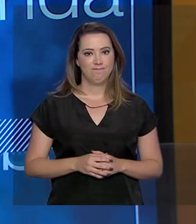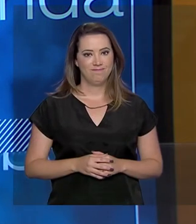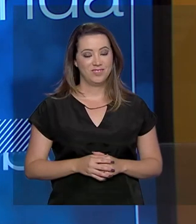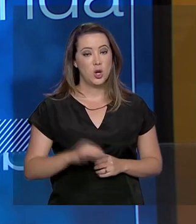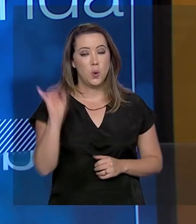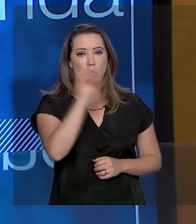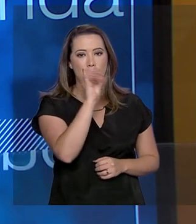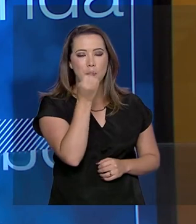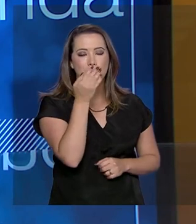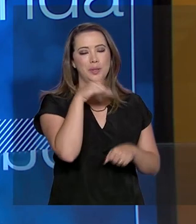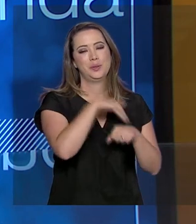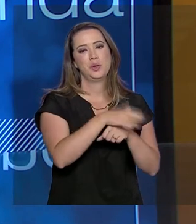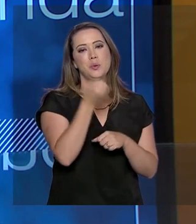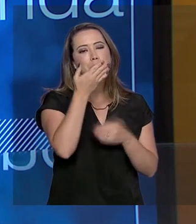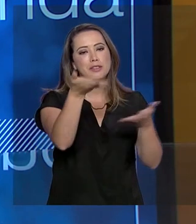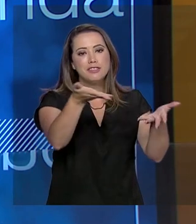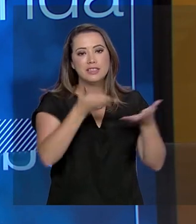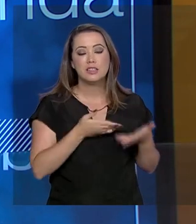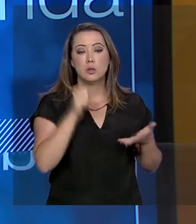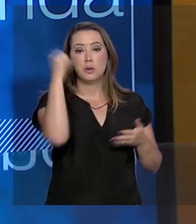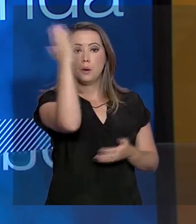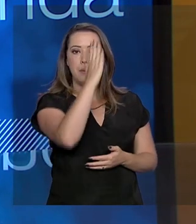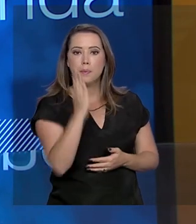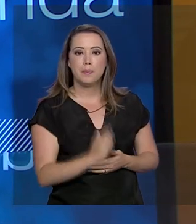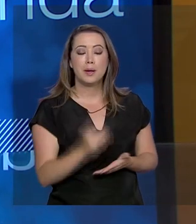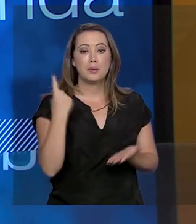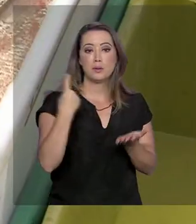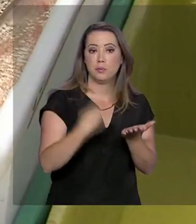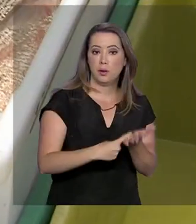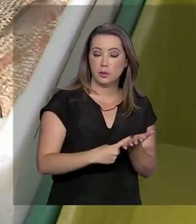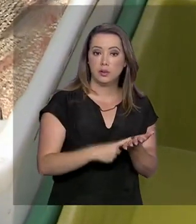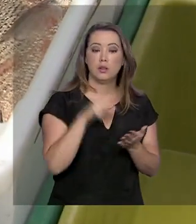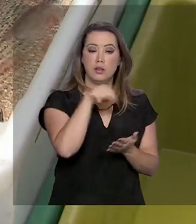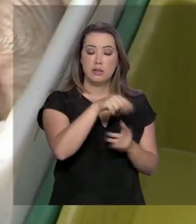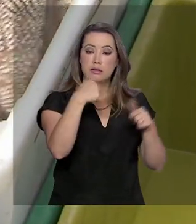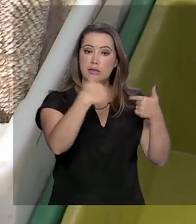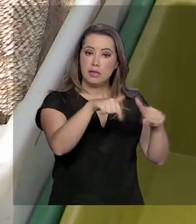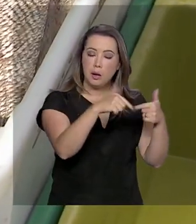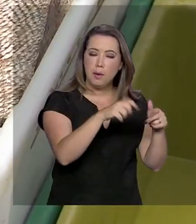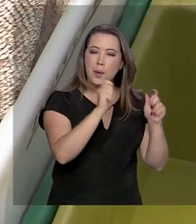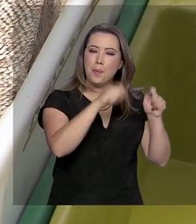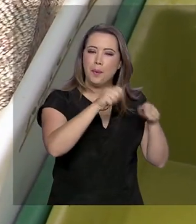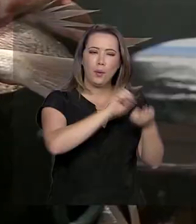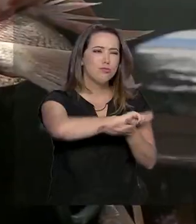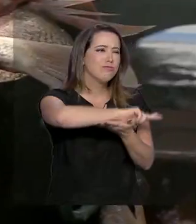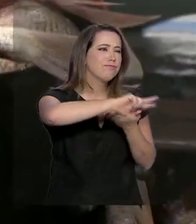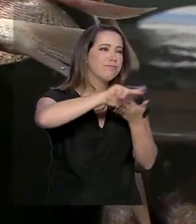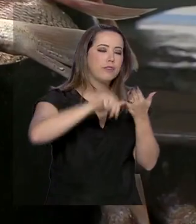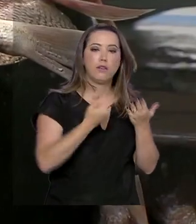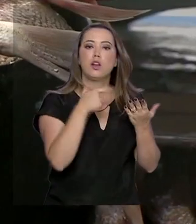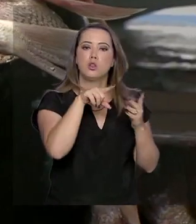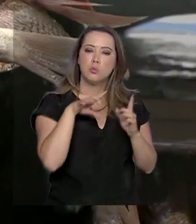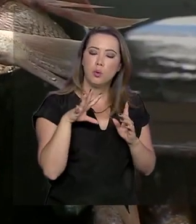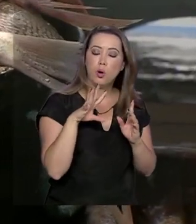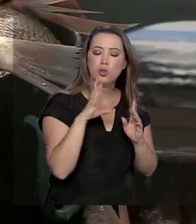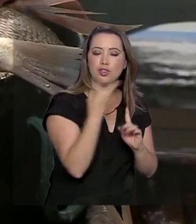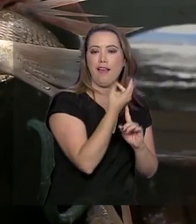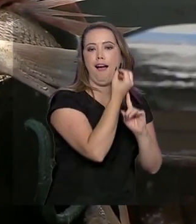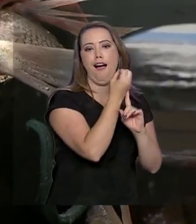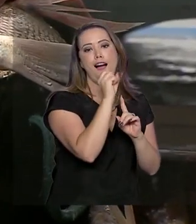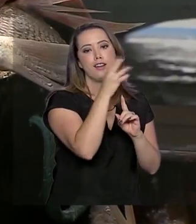Olá, boa noite, seja muito bem-vindo ao Brasil em Pauta. Essa atividade pode ser artesanal, industrial,